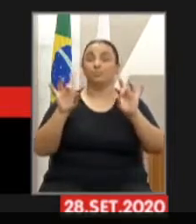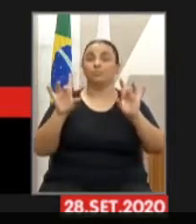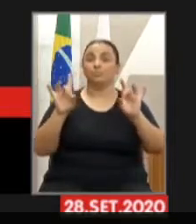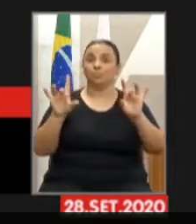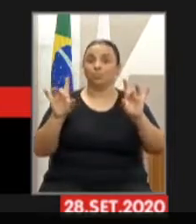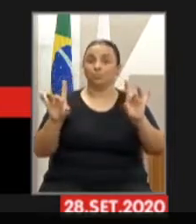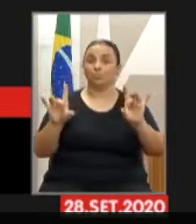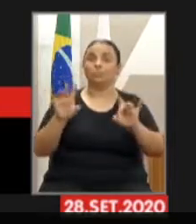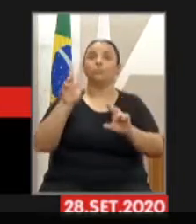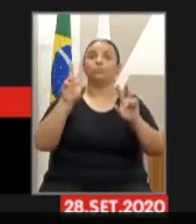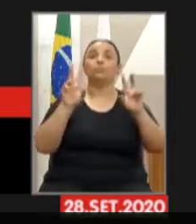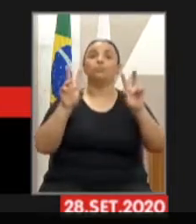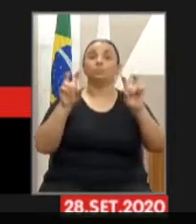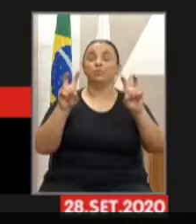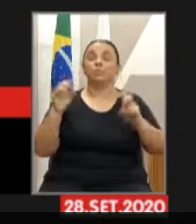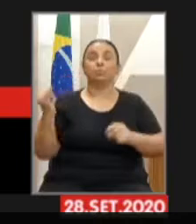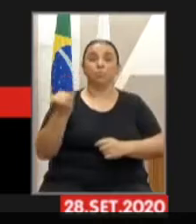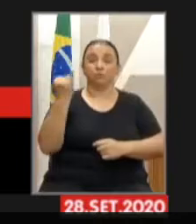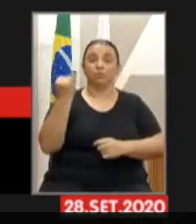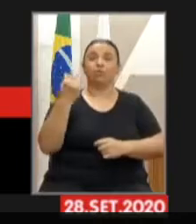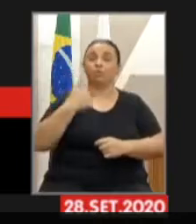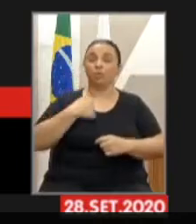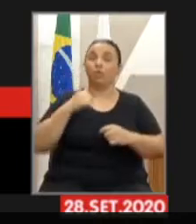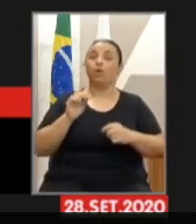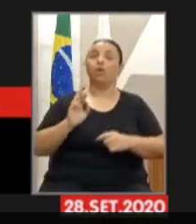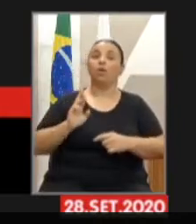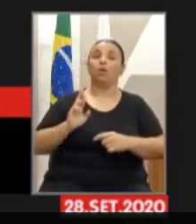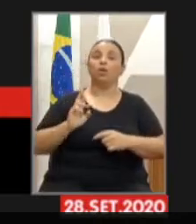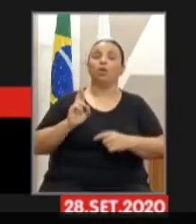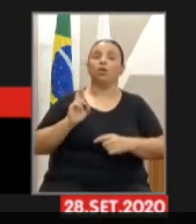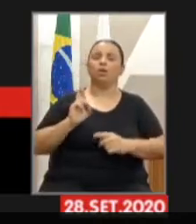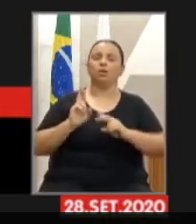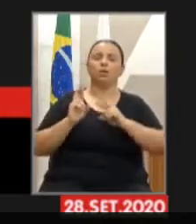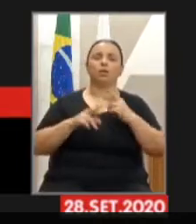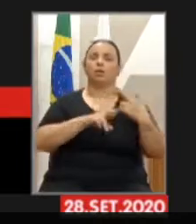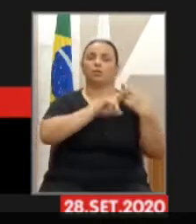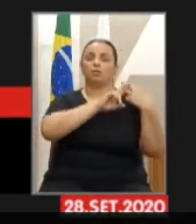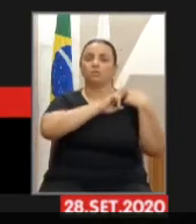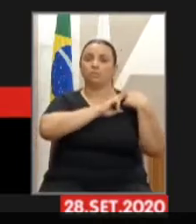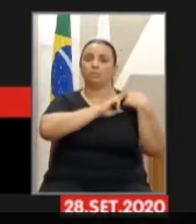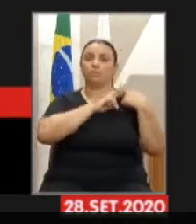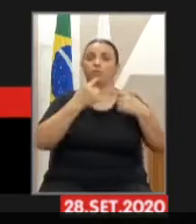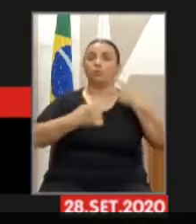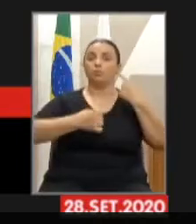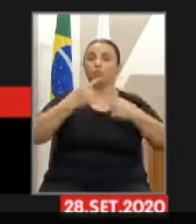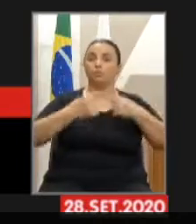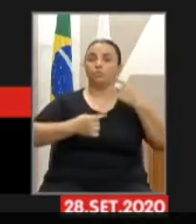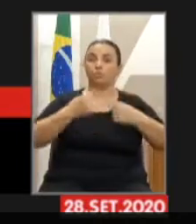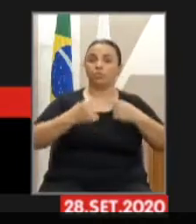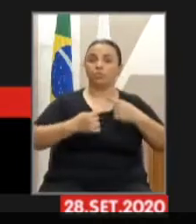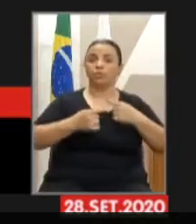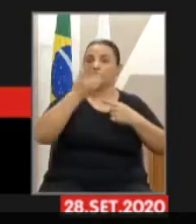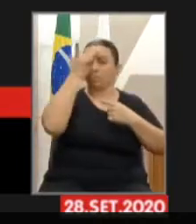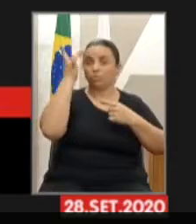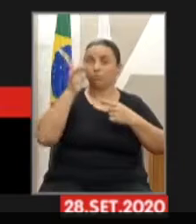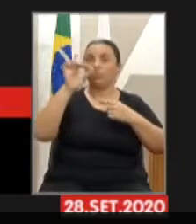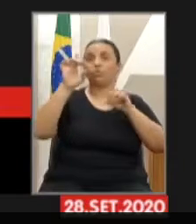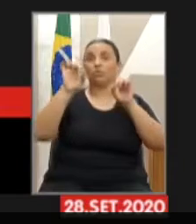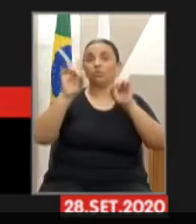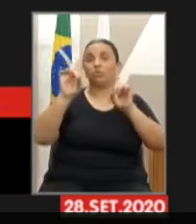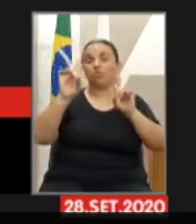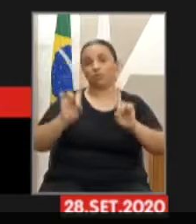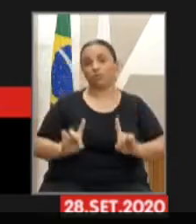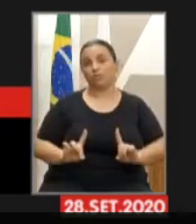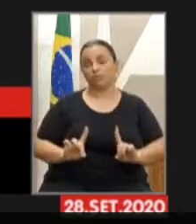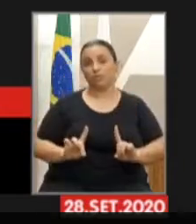responsável pela política da pessoa com deficiência. Então, rapidamente, setembro azul, que é o mês da luta da